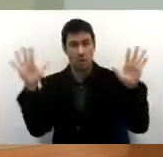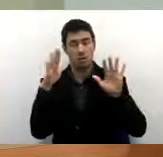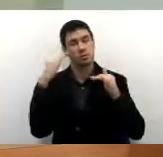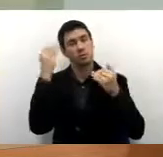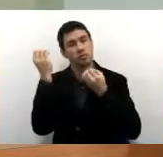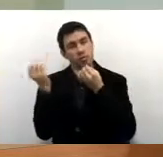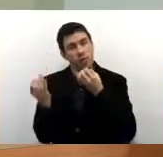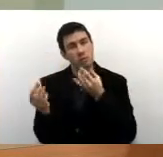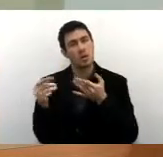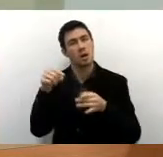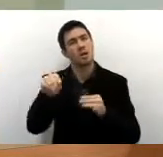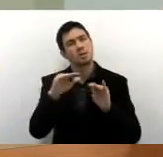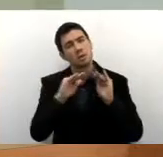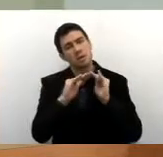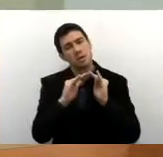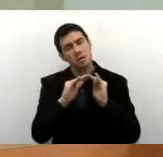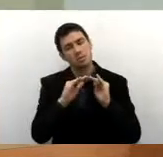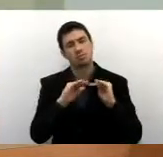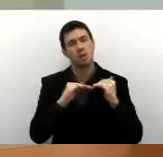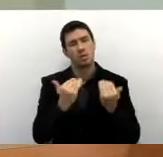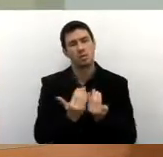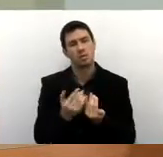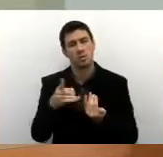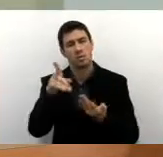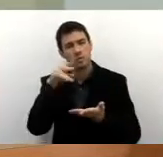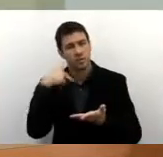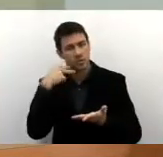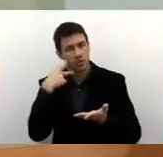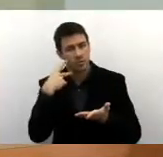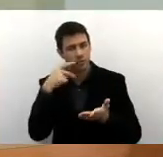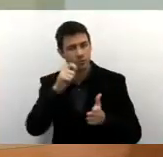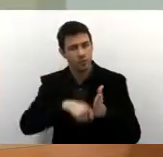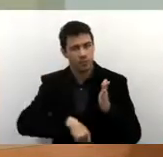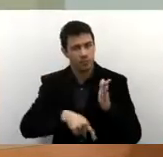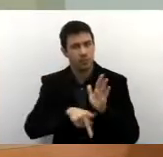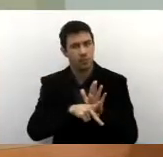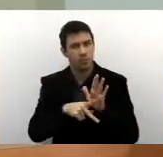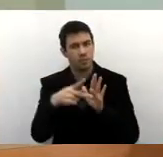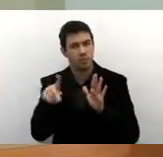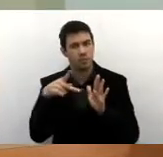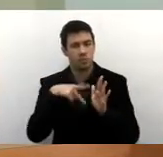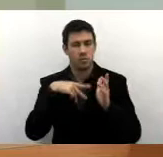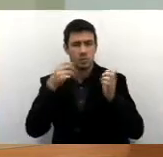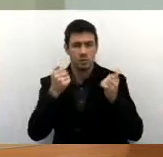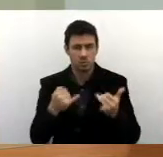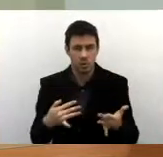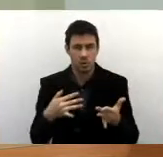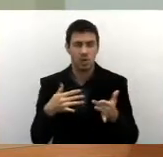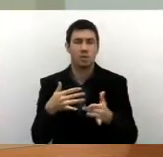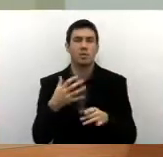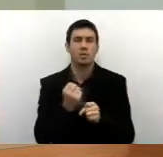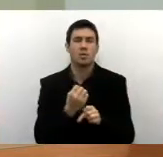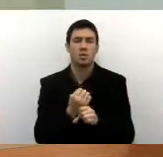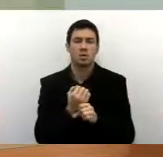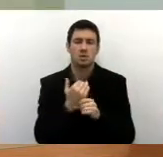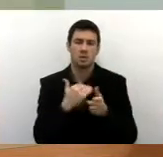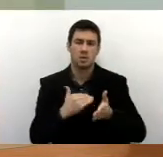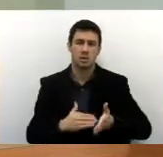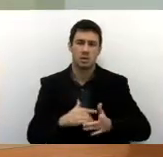a casa, e esse vereador que vai ficar registrado aqui nos anais dessa casa, para que ele explique o orçamento da Secretaria do Trabalho.